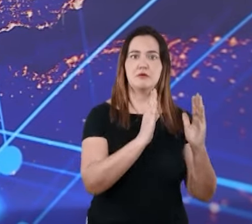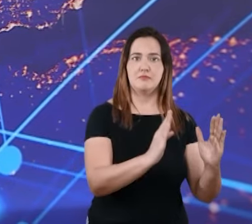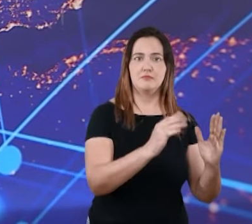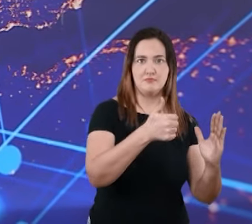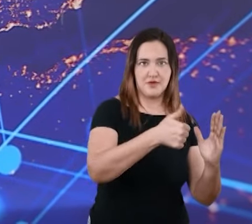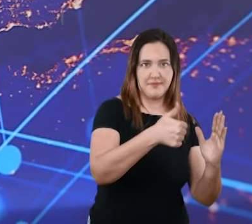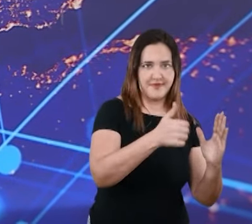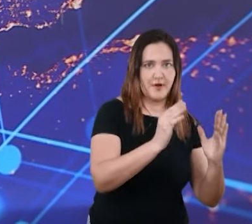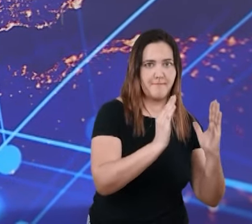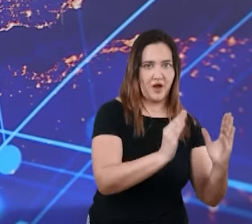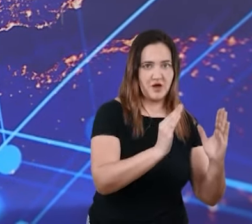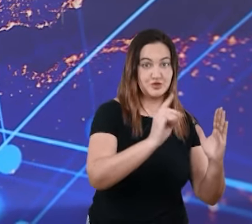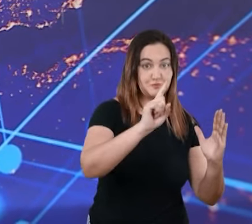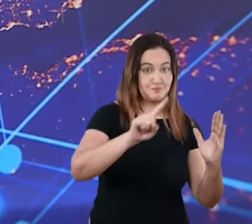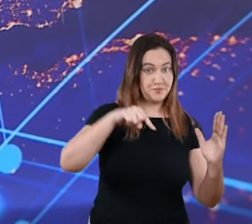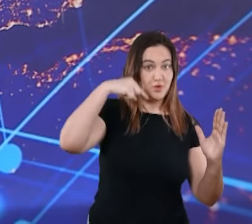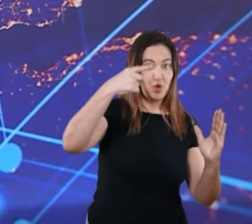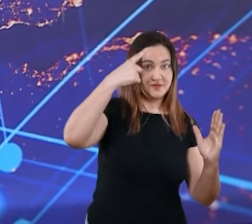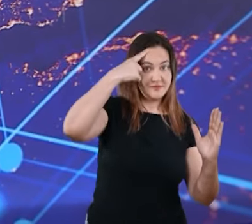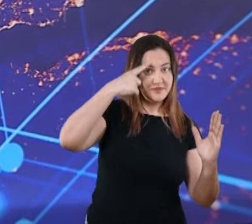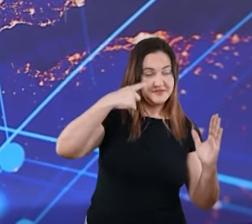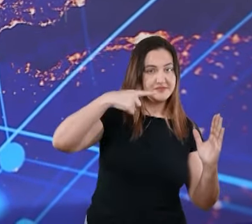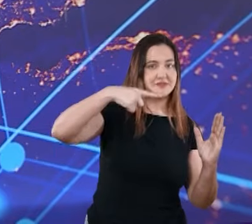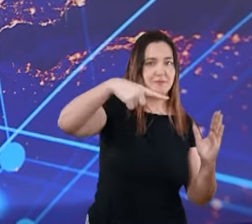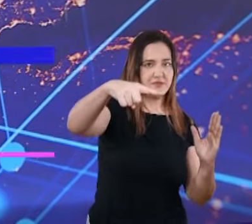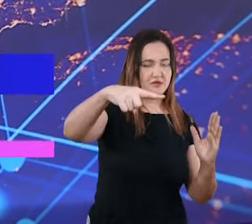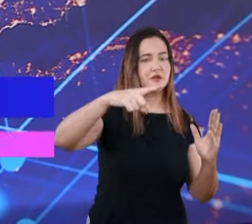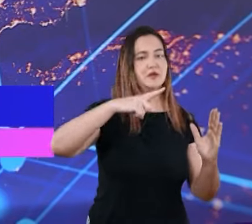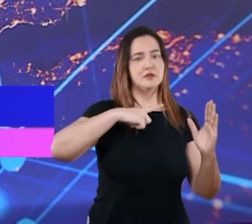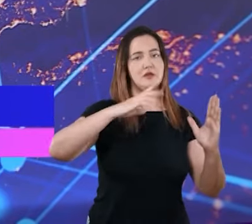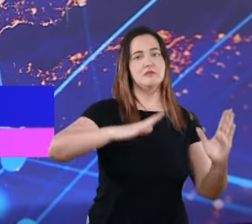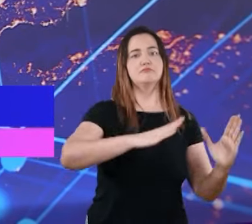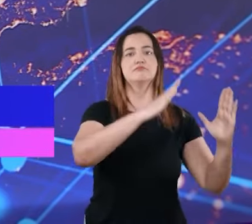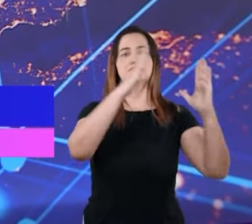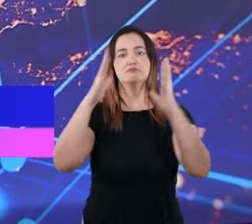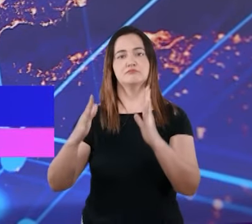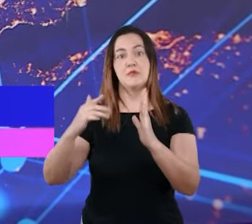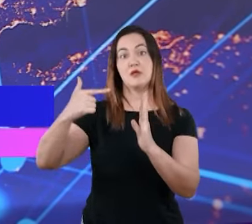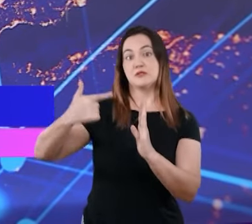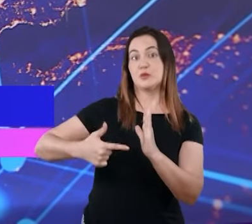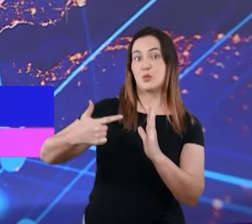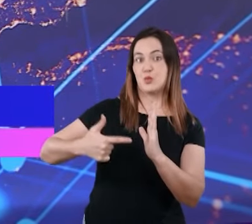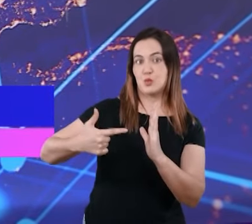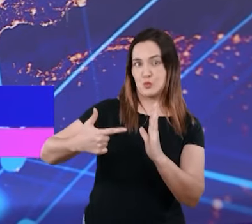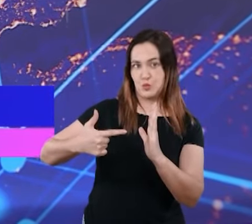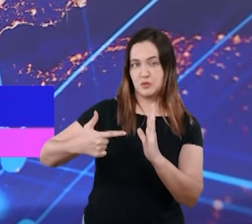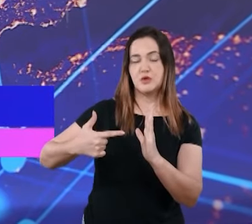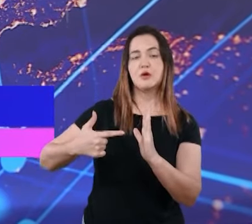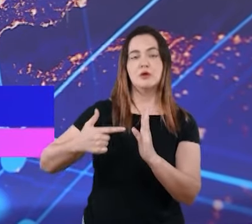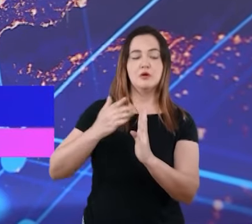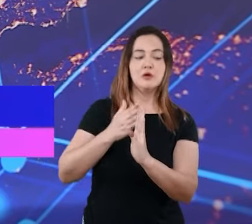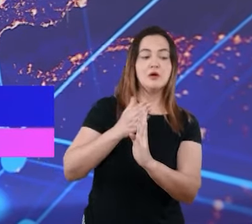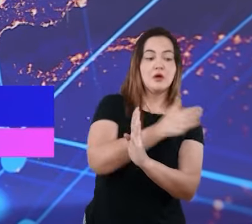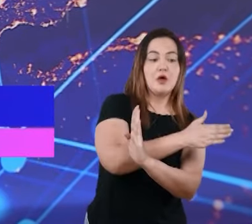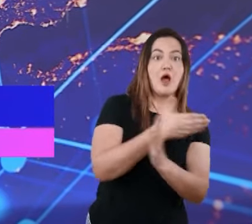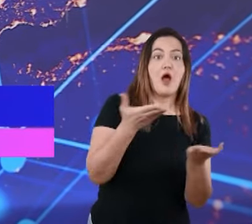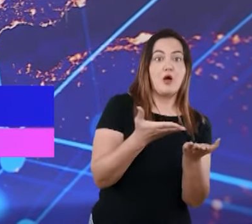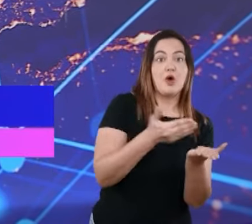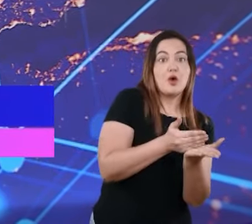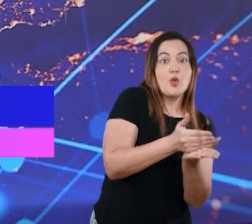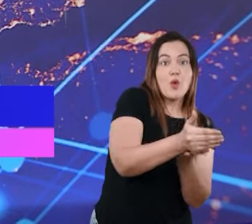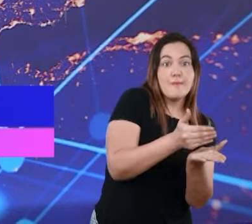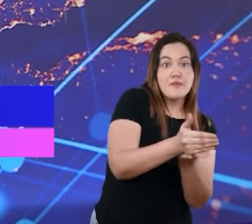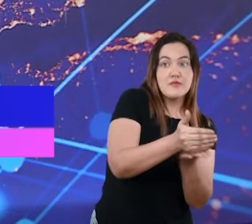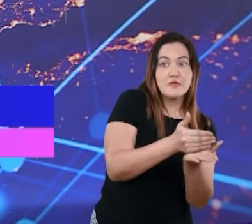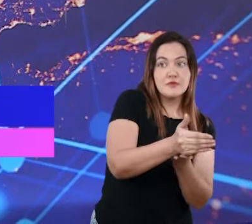primeira parte, tá bom? Então, na semana que vem, ou no próximo programa, nós vamos continuar a entender a